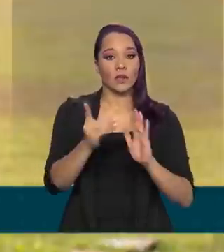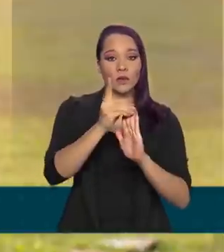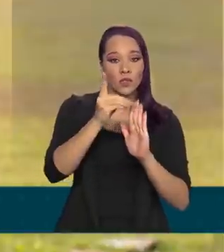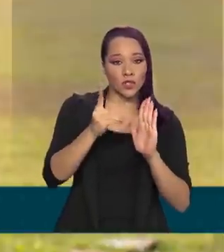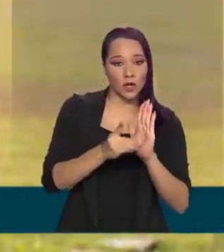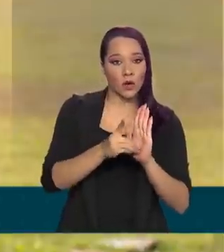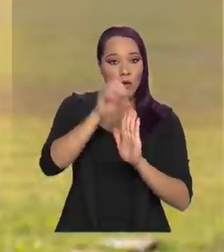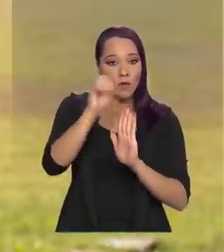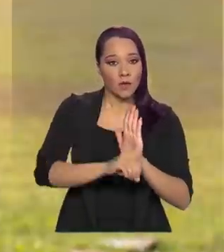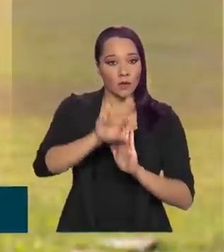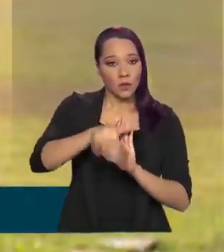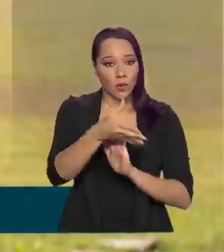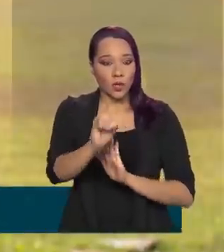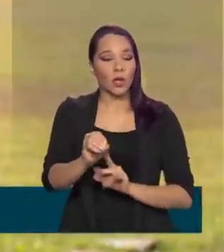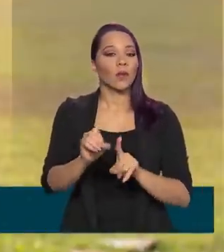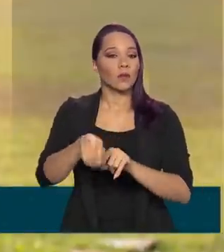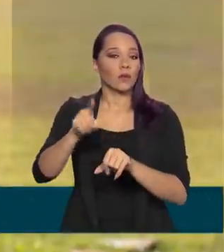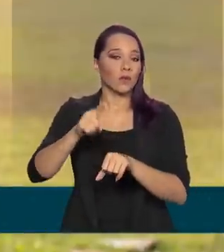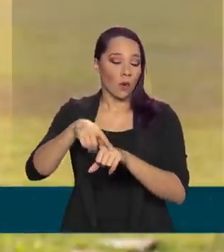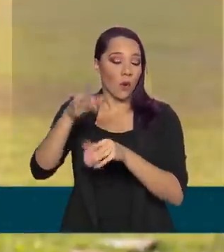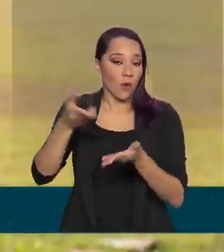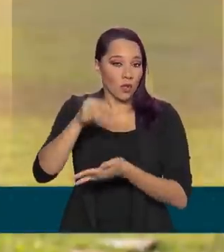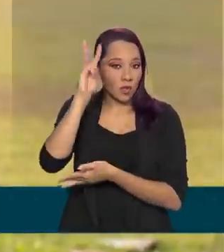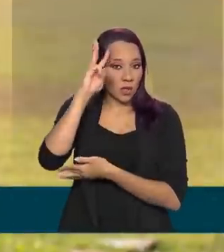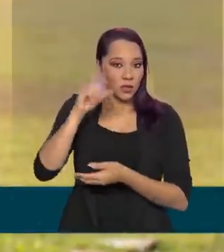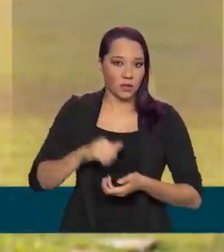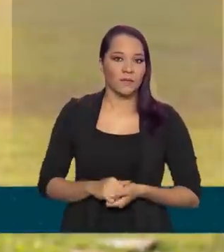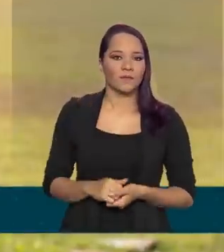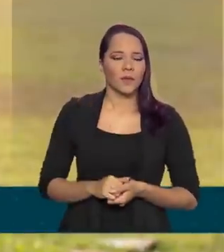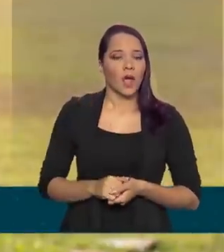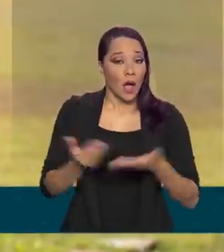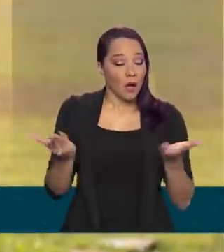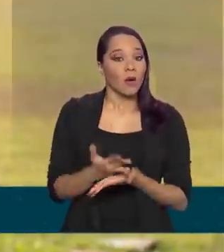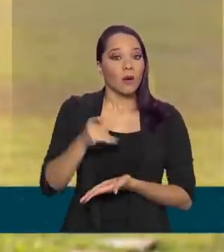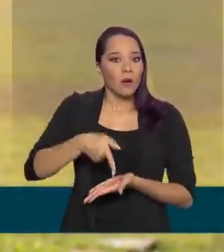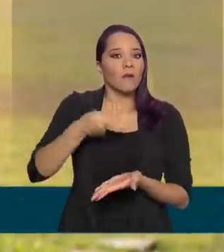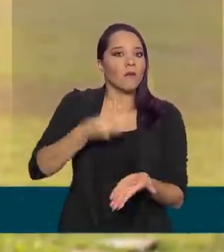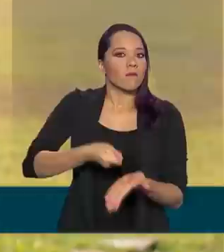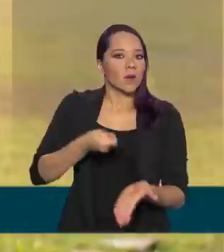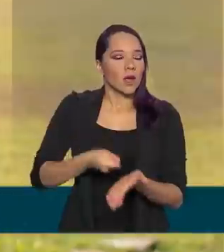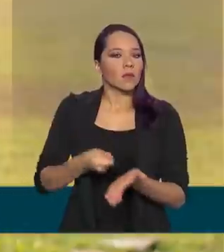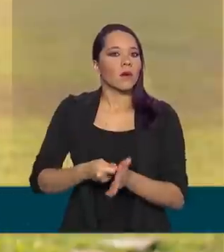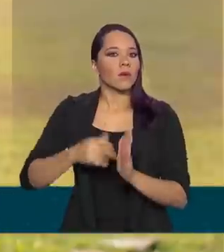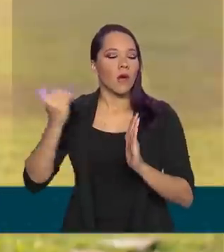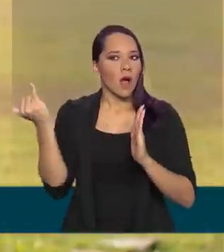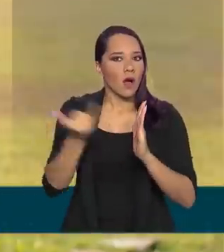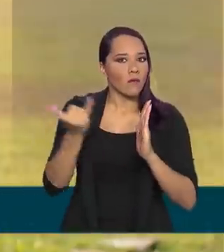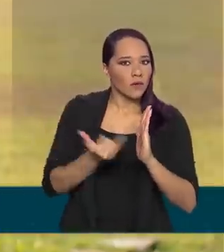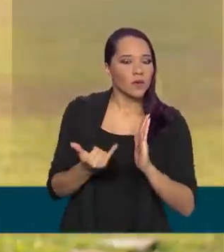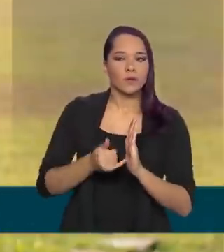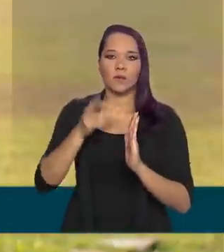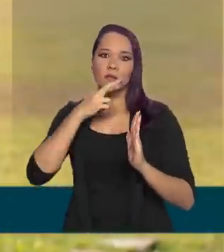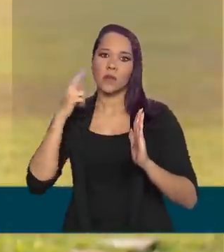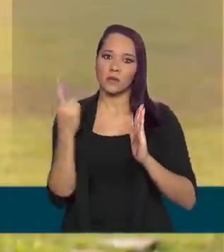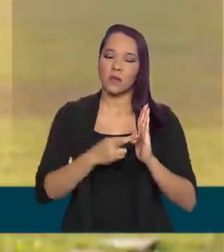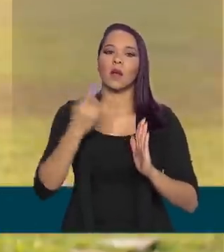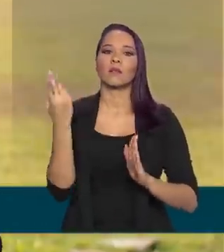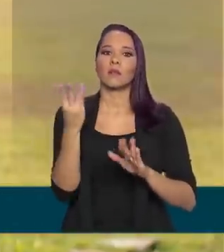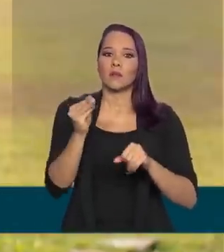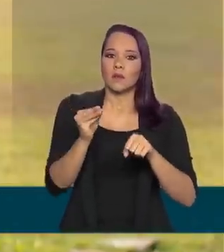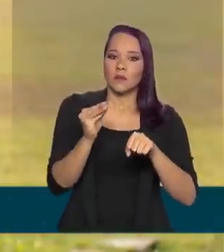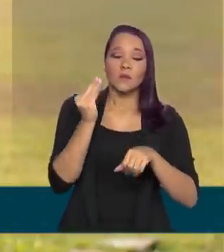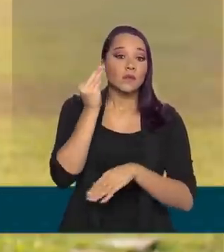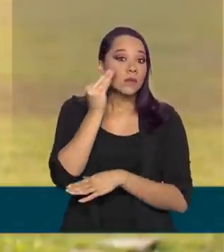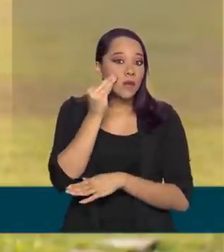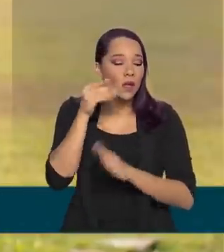da União desta terça-feira. A partir de agora, é obrigatória a notificação dos resultados dos testes de